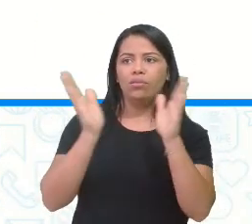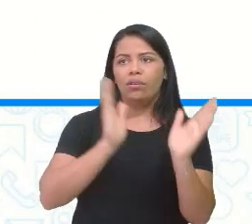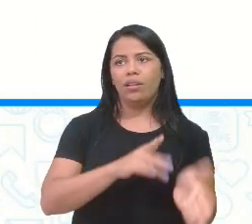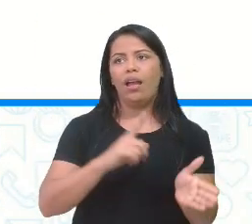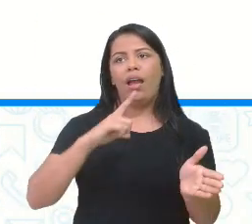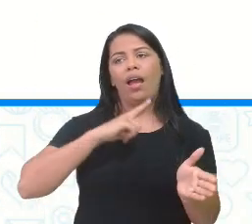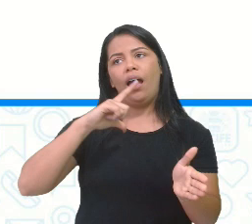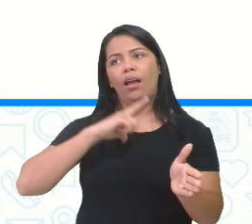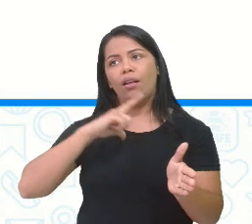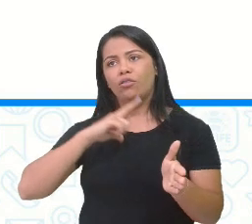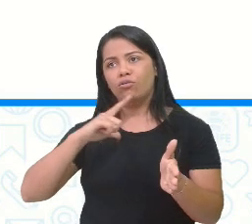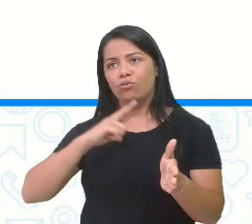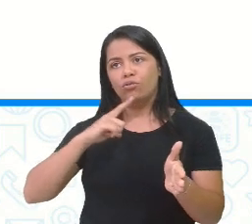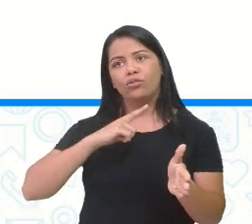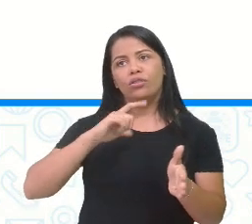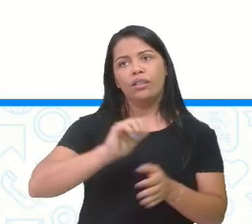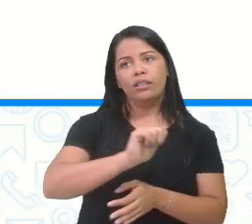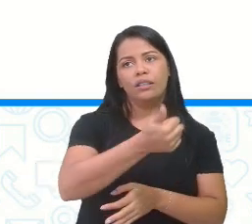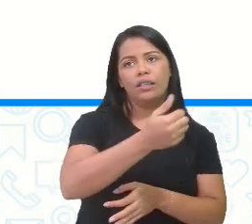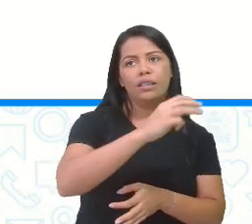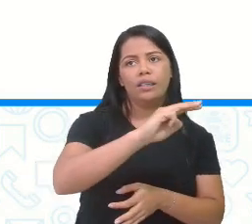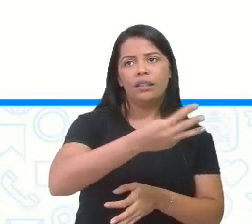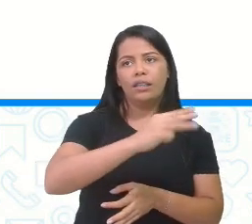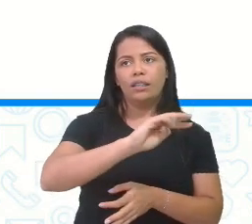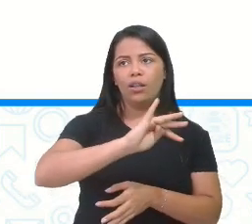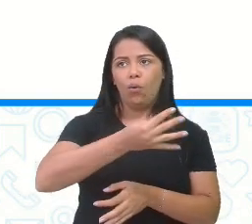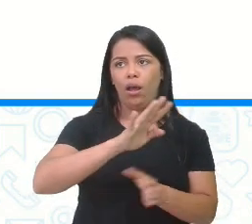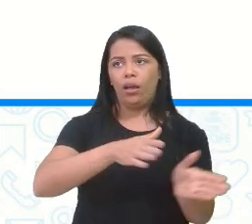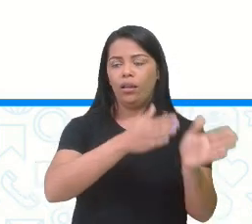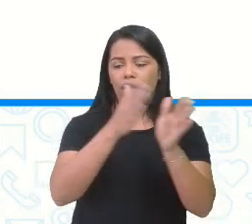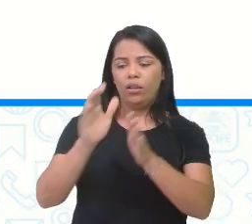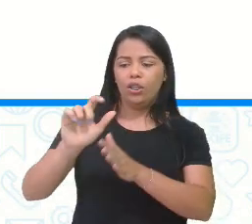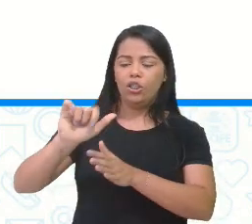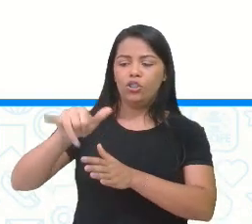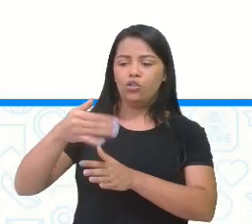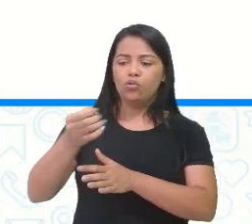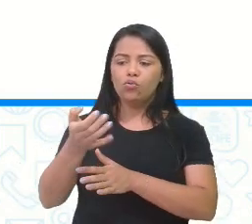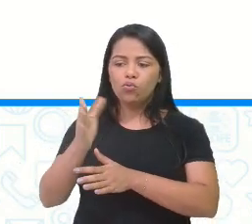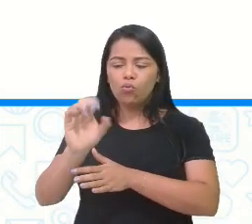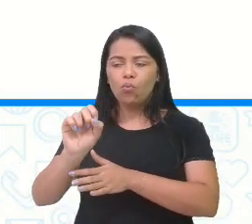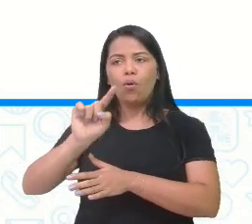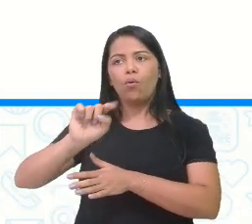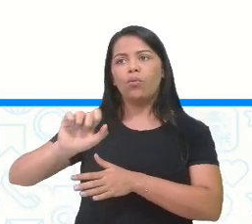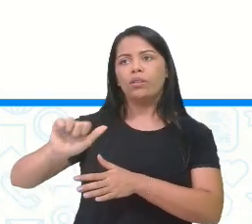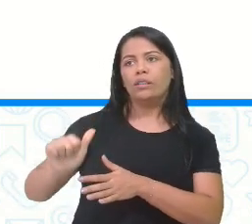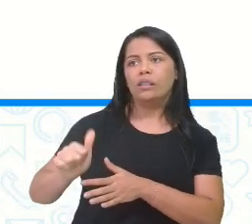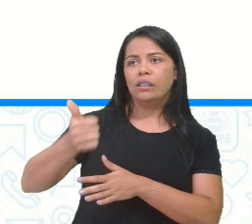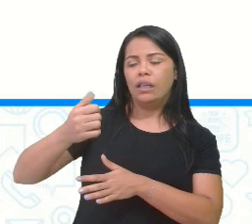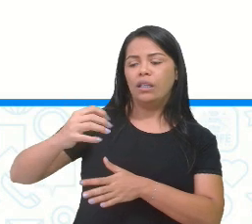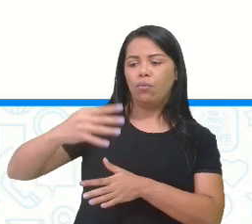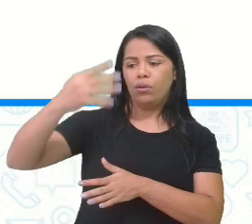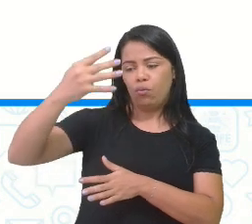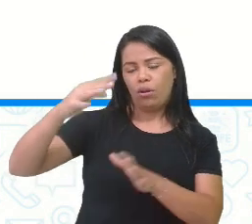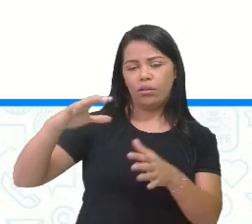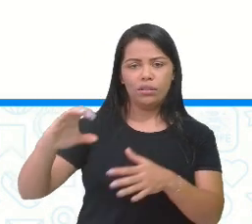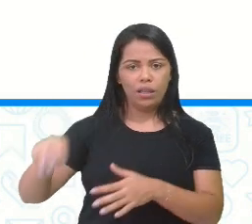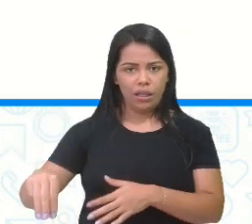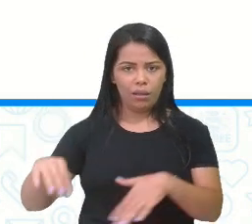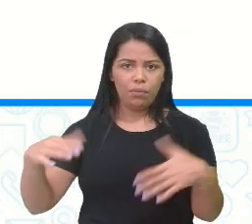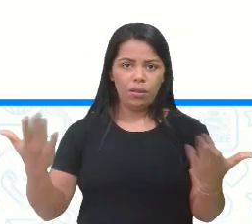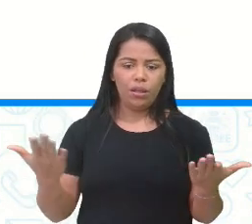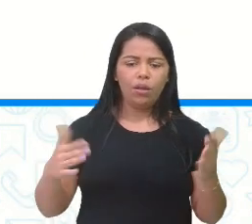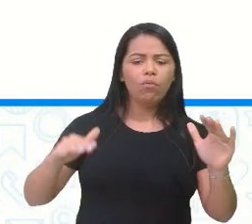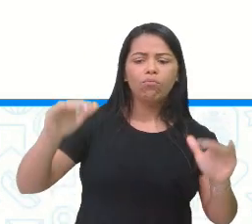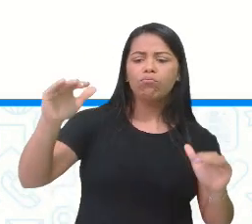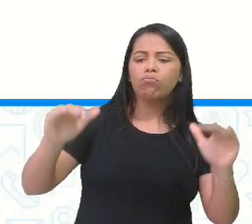centímetros. Quem é mais alto? Quantos centímetros a mais? Um é mais alto que